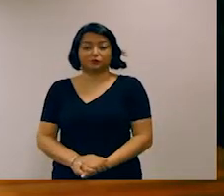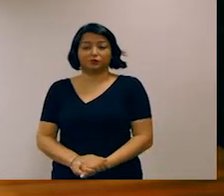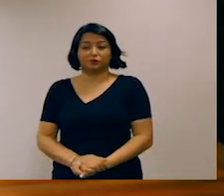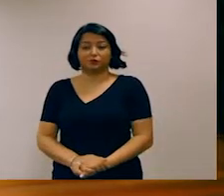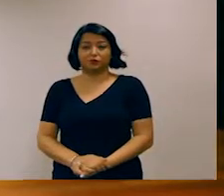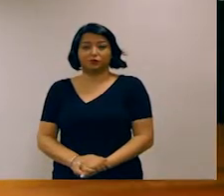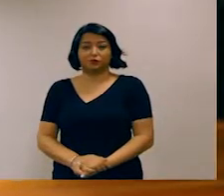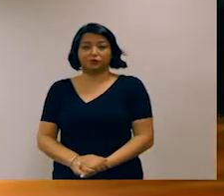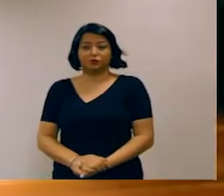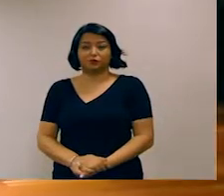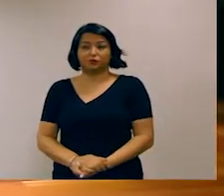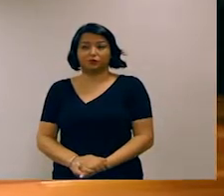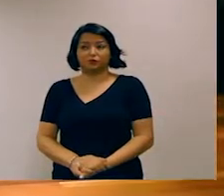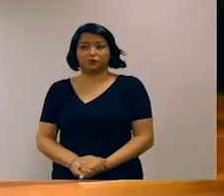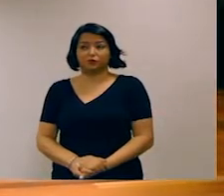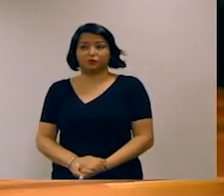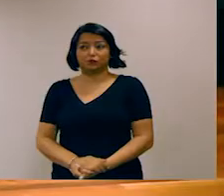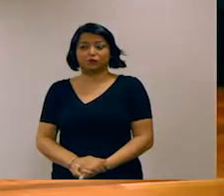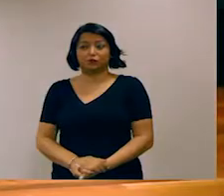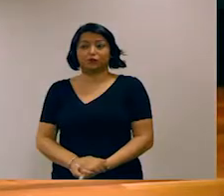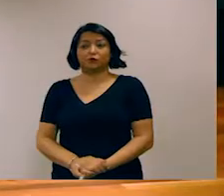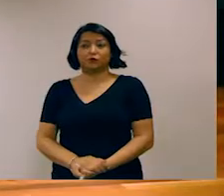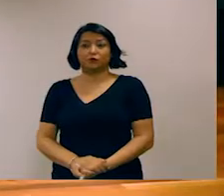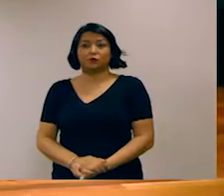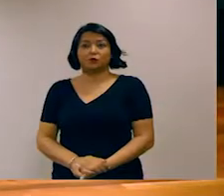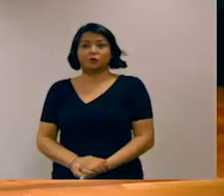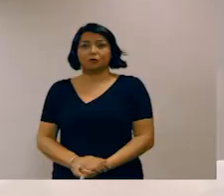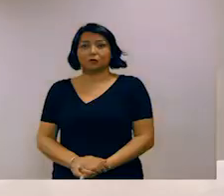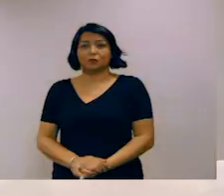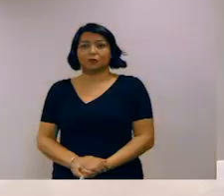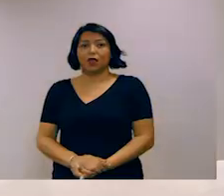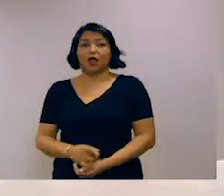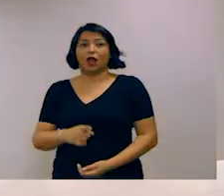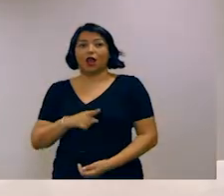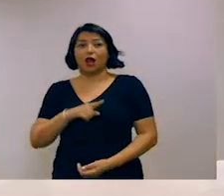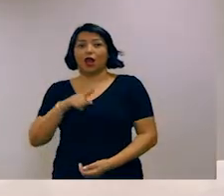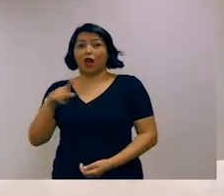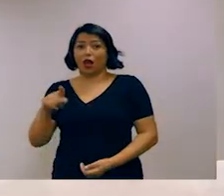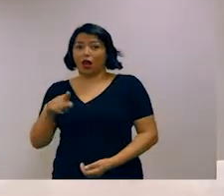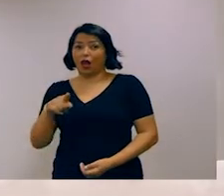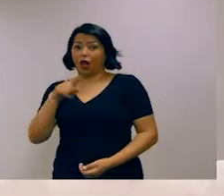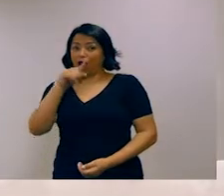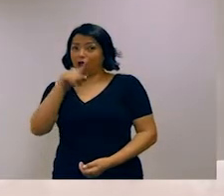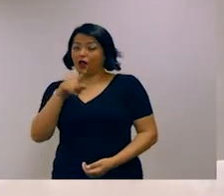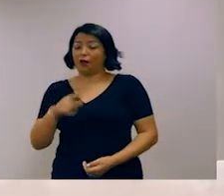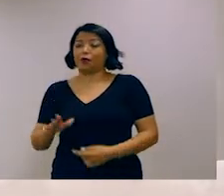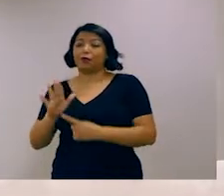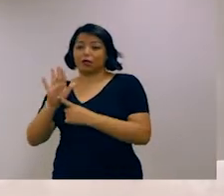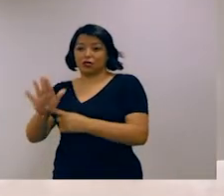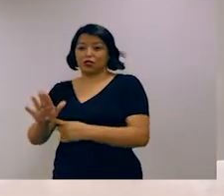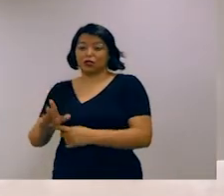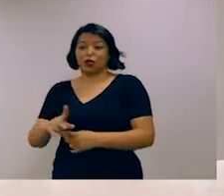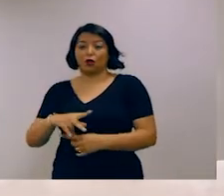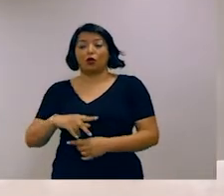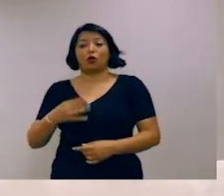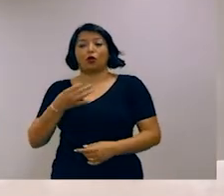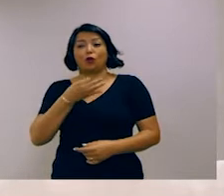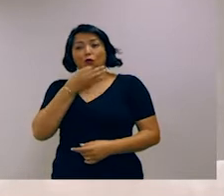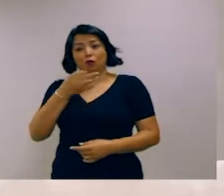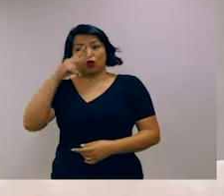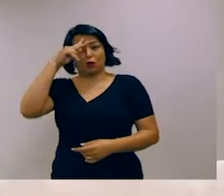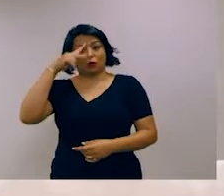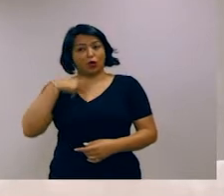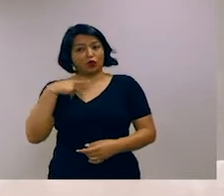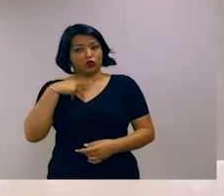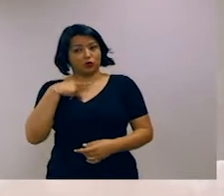Então, aqui uma ressalva rápida. que eu vou apresentar reflete apenas a minha opinião e não a do meu órgão. Então, os objetivos são descrever o